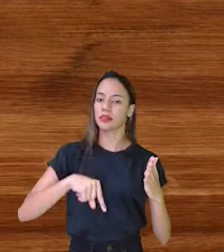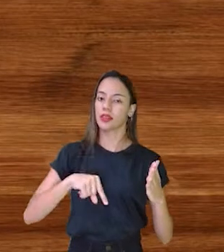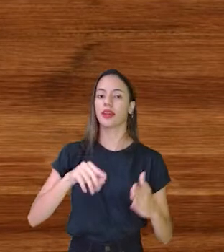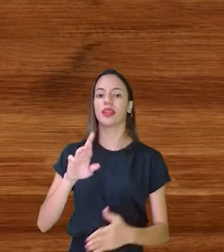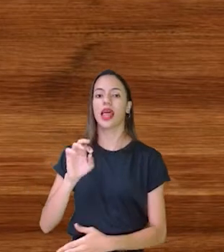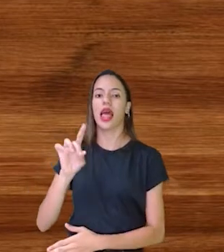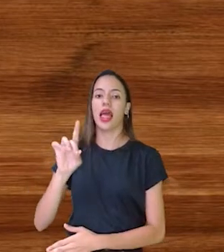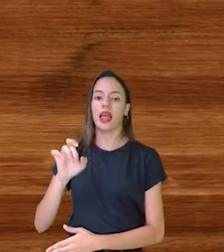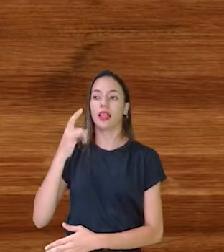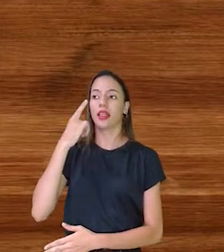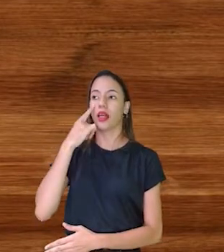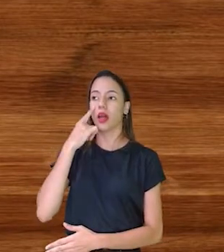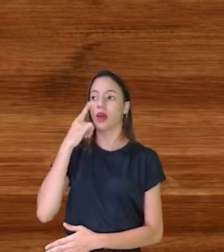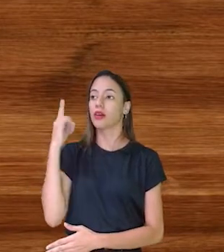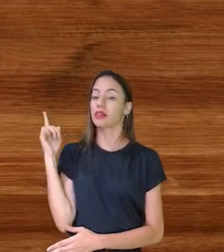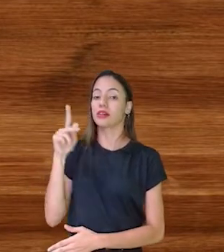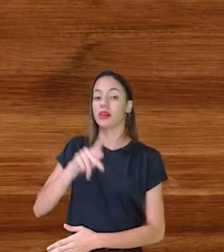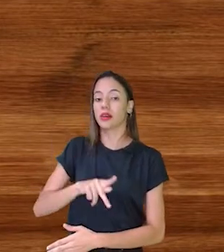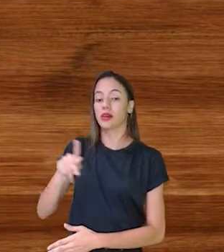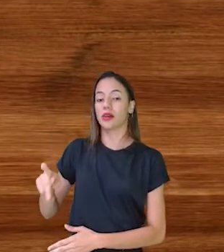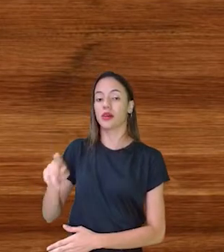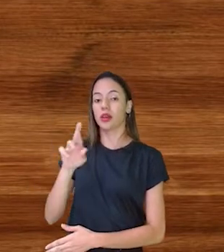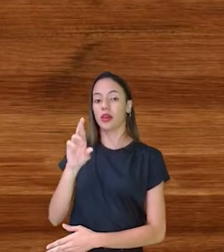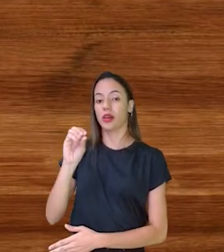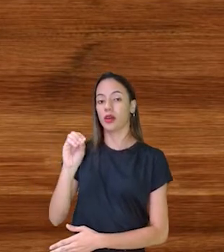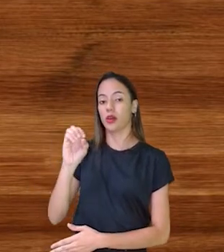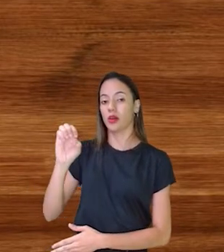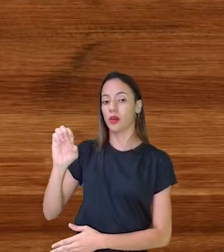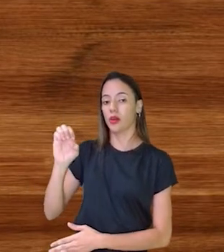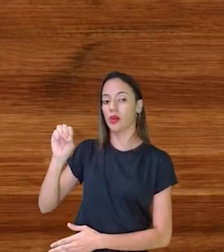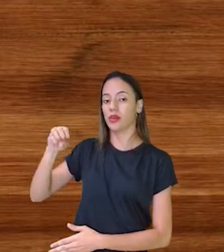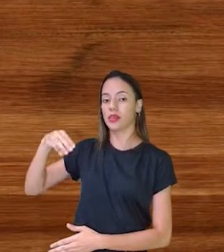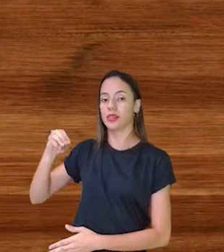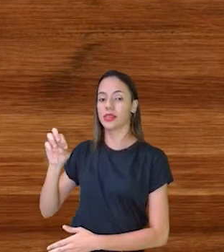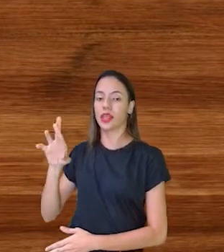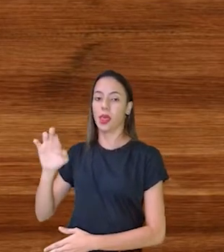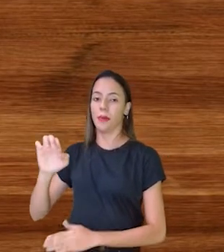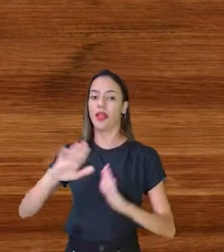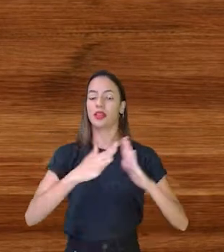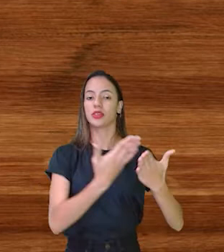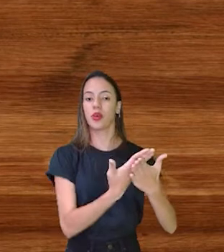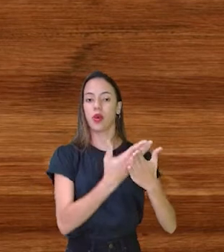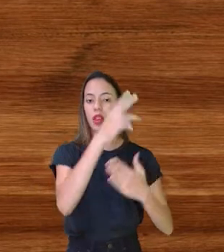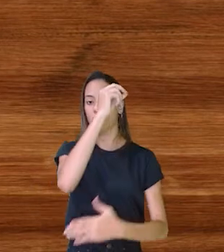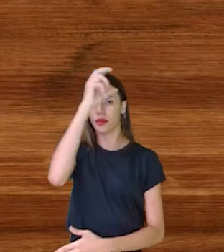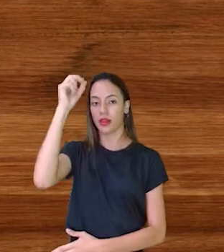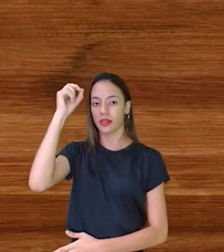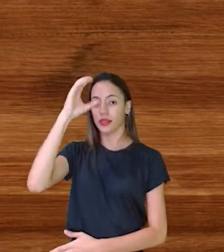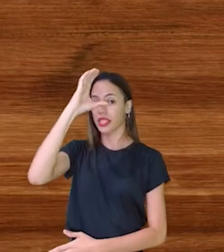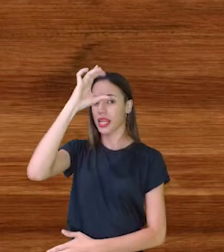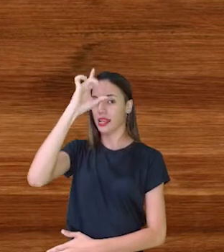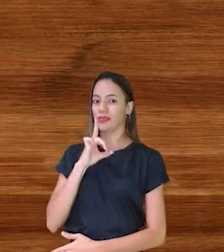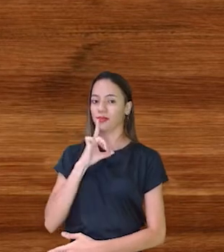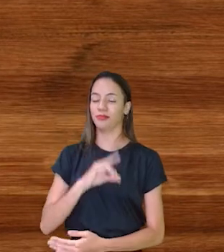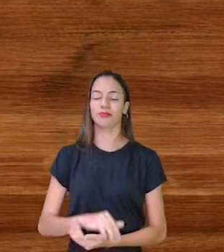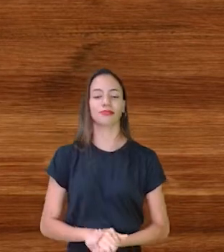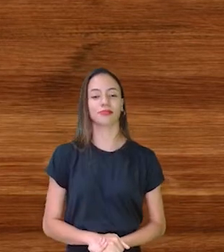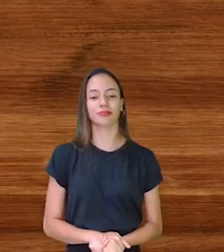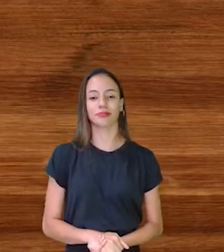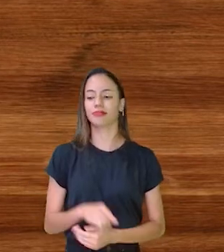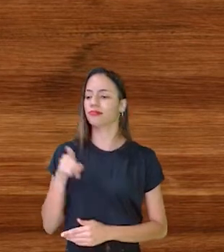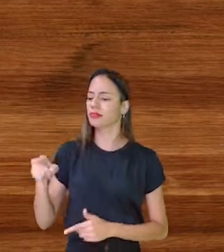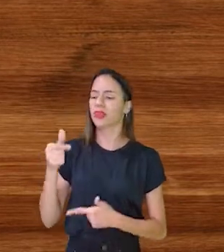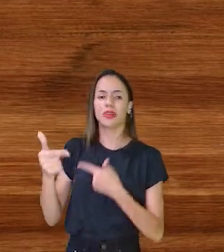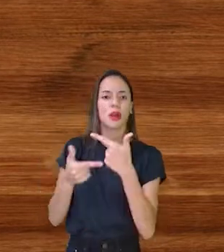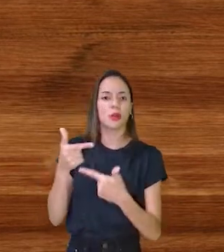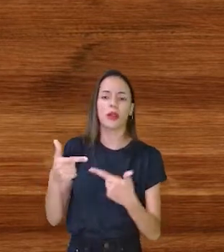A professora Rosemary Da escola Municipal Casa Amarela E ela fez Um